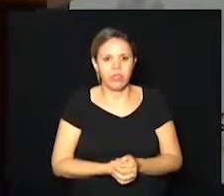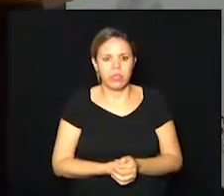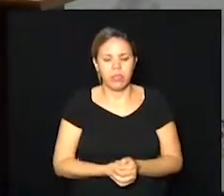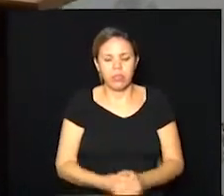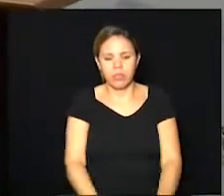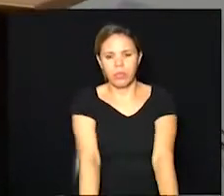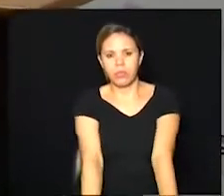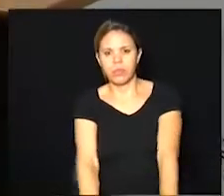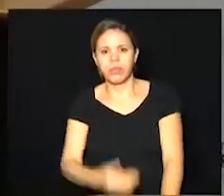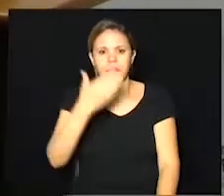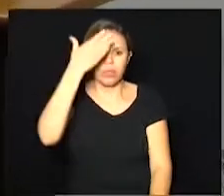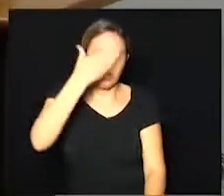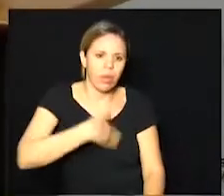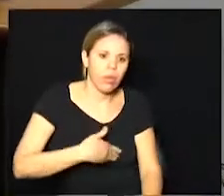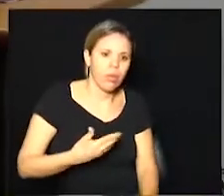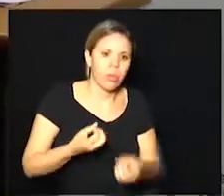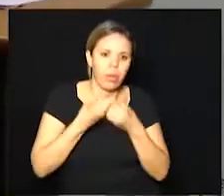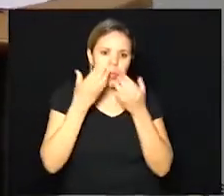povo.